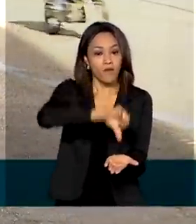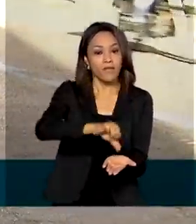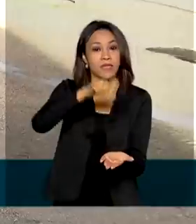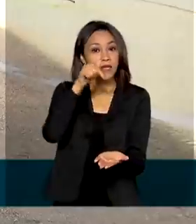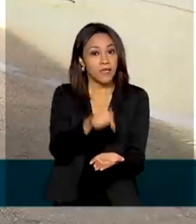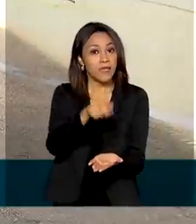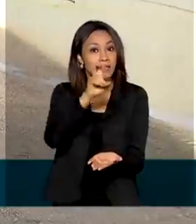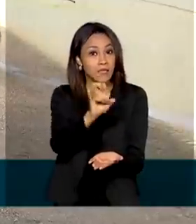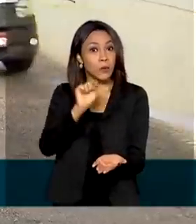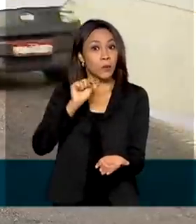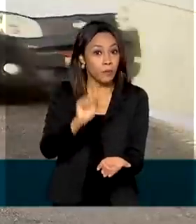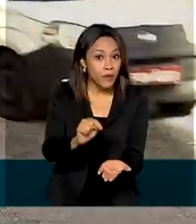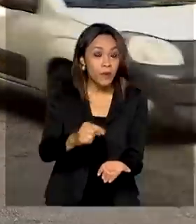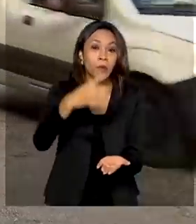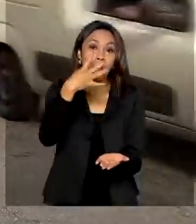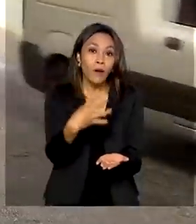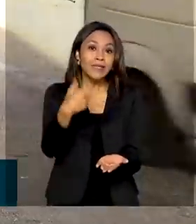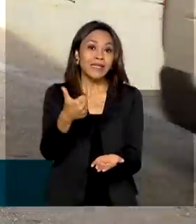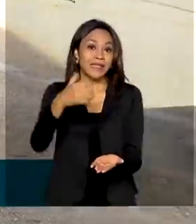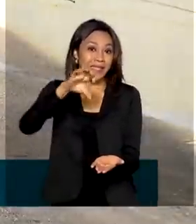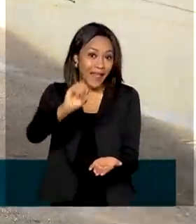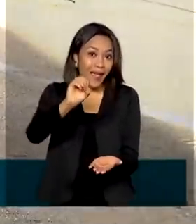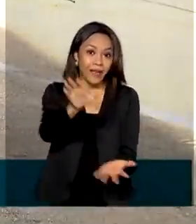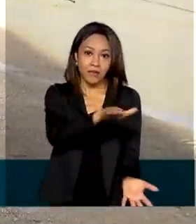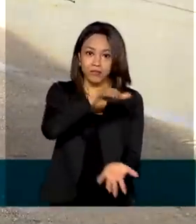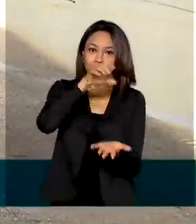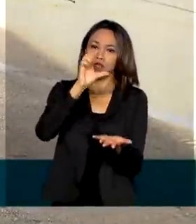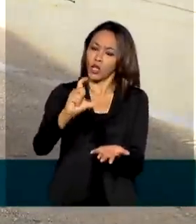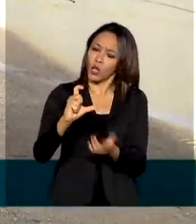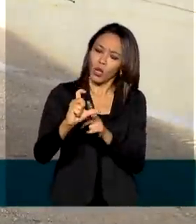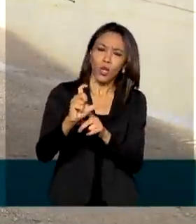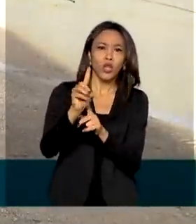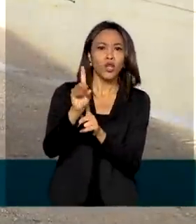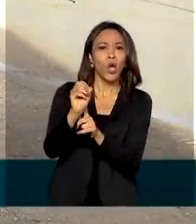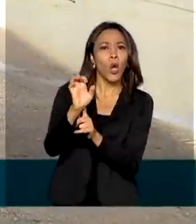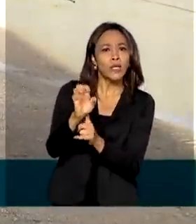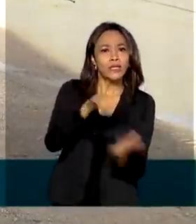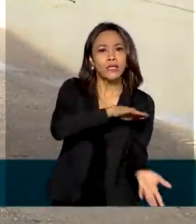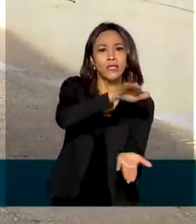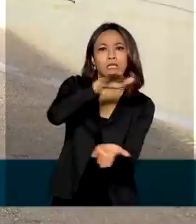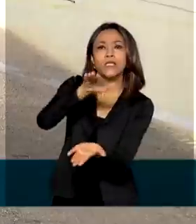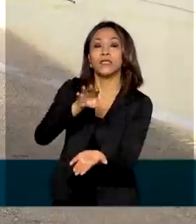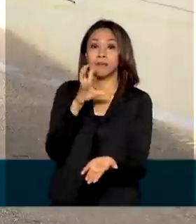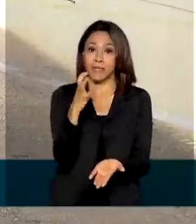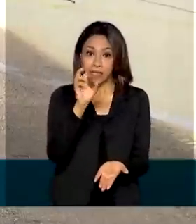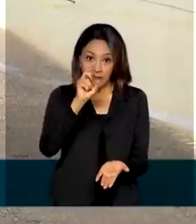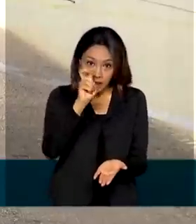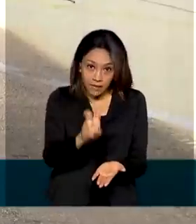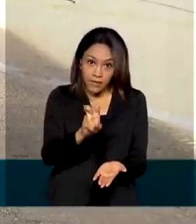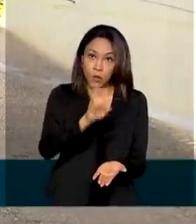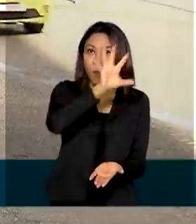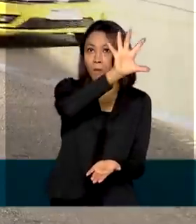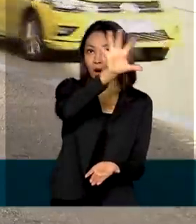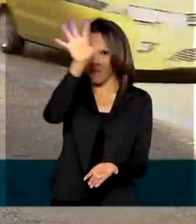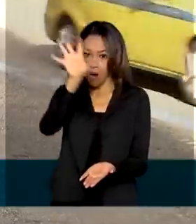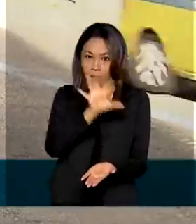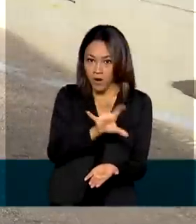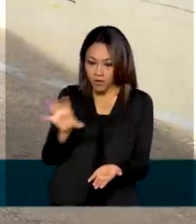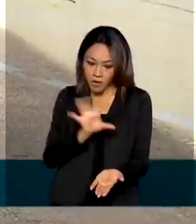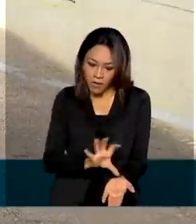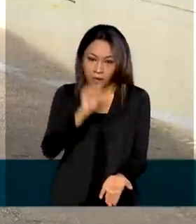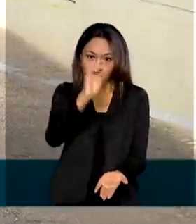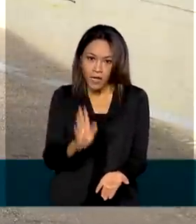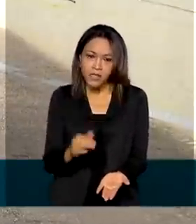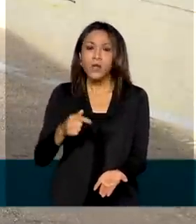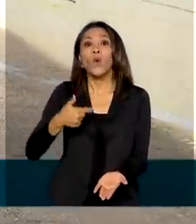.410 doses da vacina contra o coronavírus nas cinco regiões do país. Os voos com as vacinas começaram